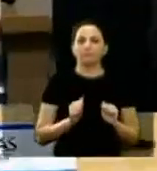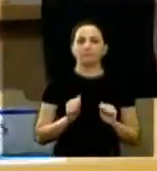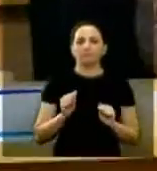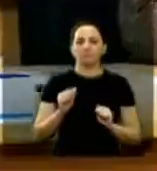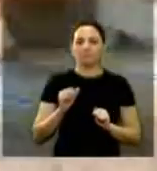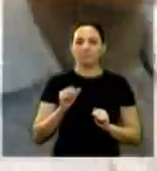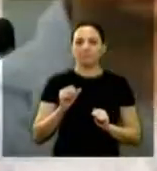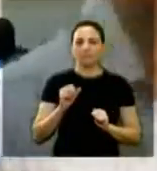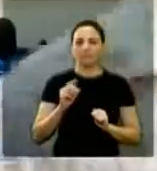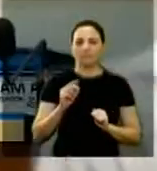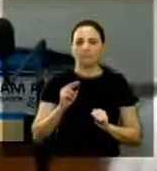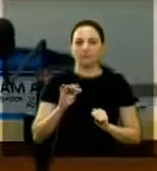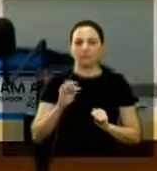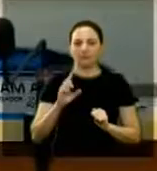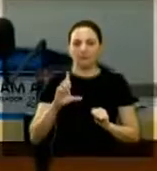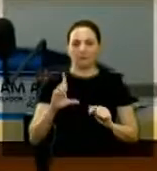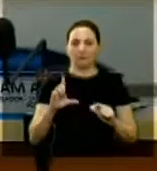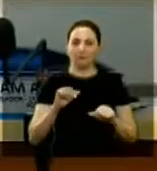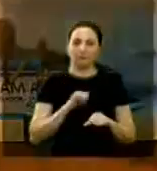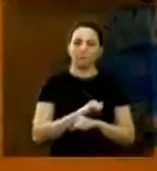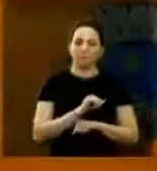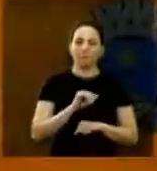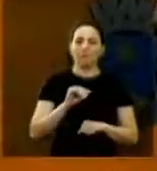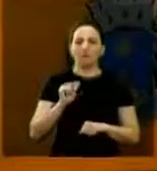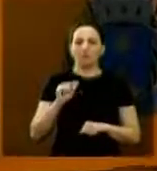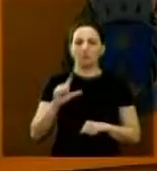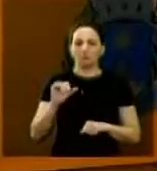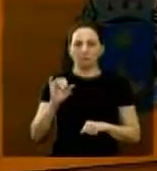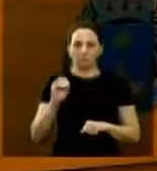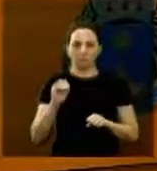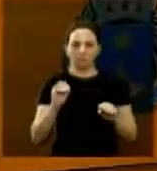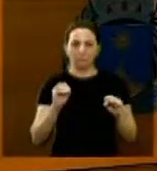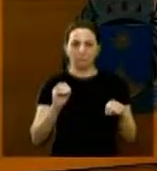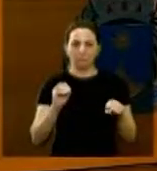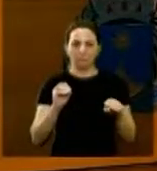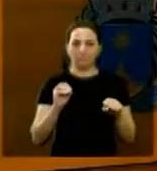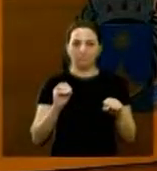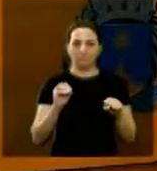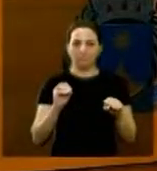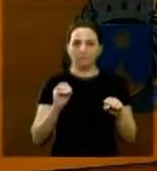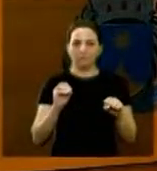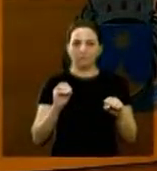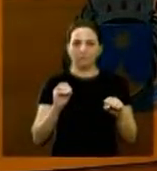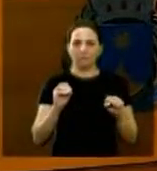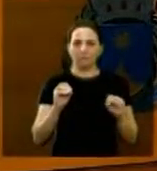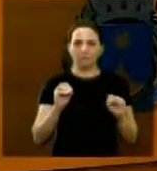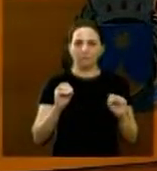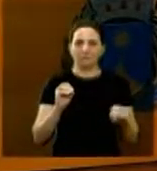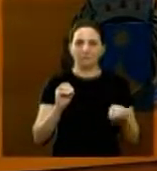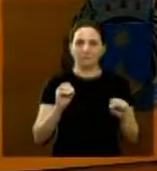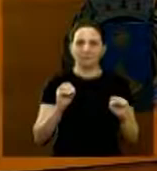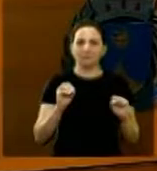Adilson Vital ausente Aloiz Obrás presente não é sim ou não sim